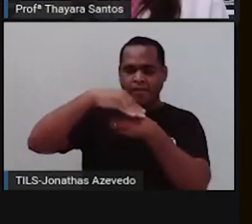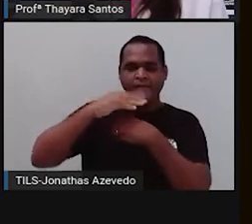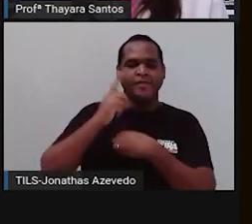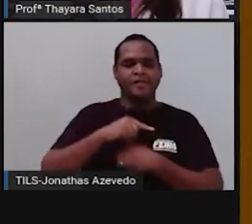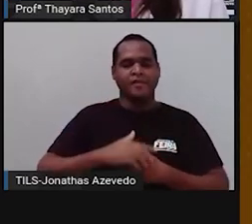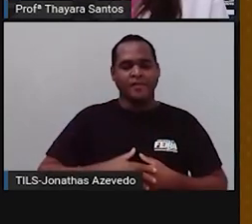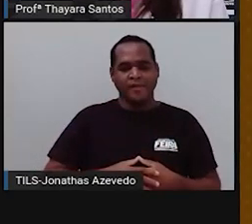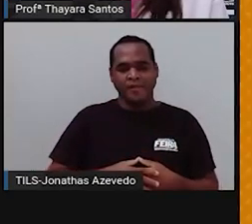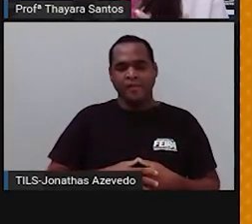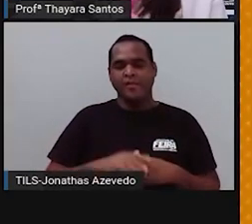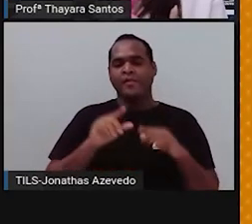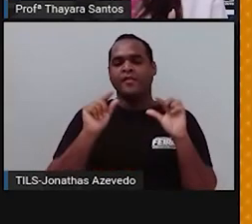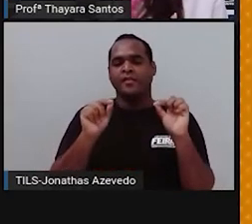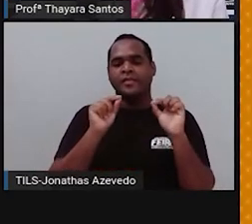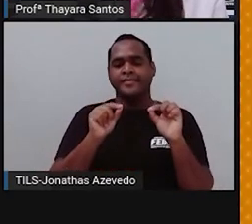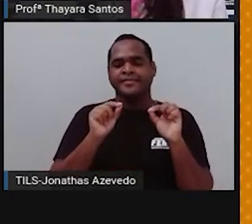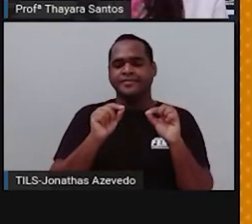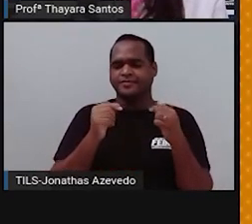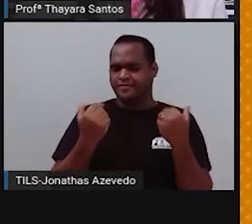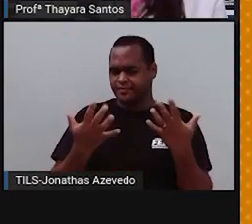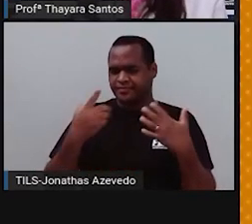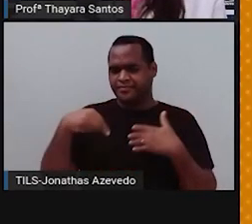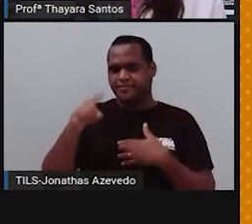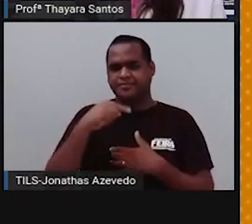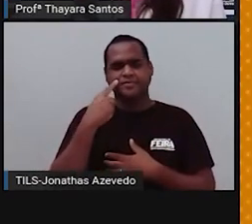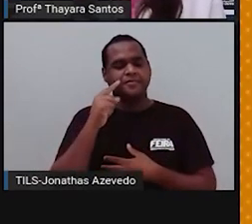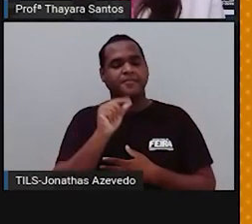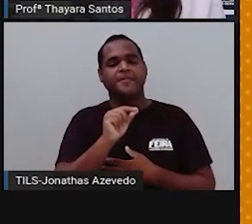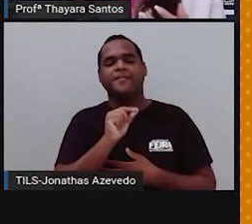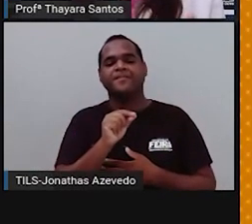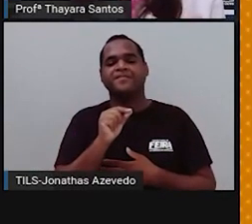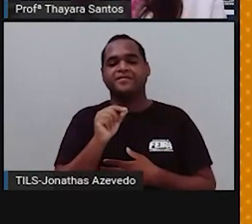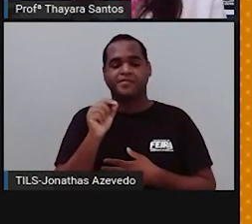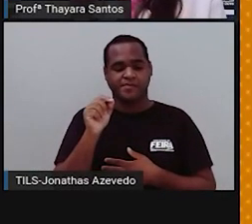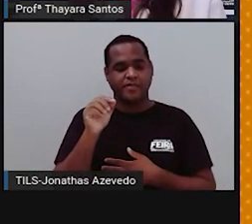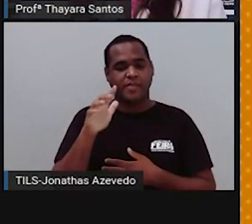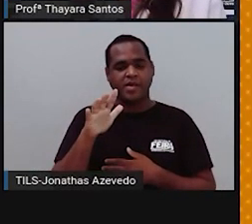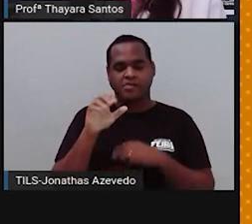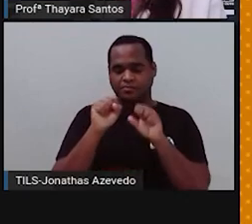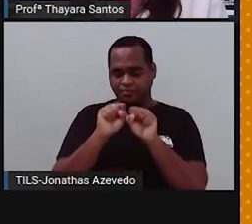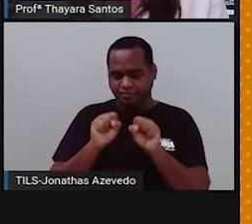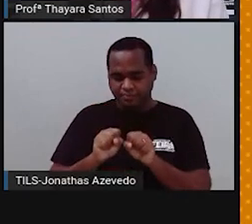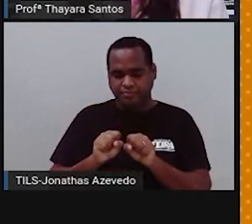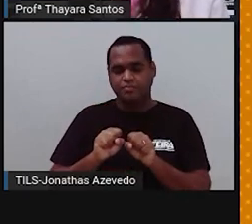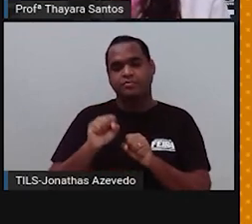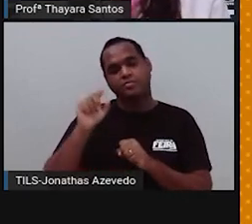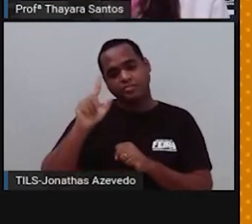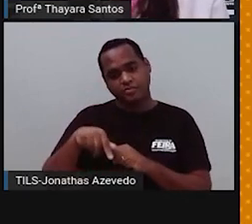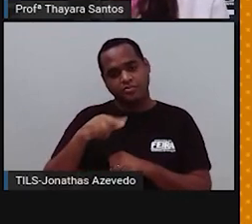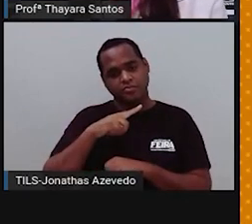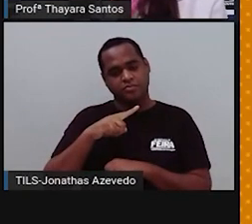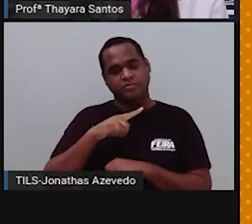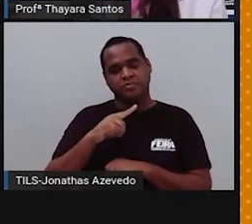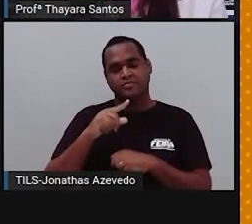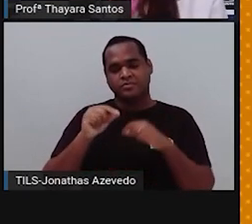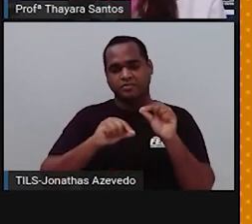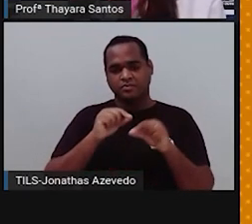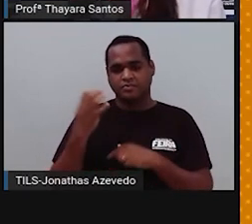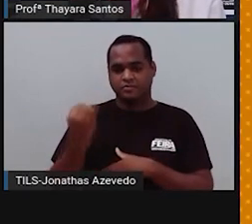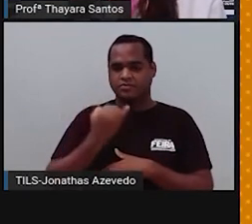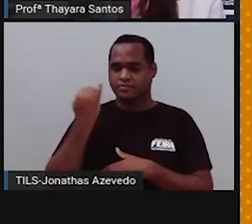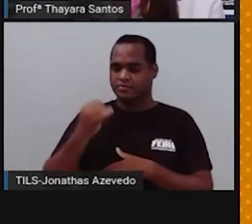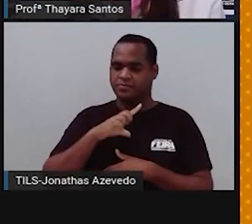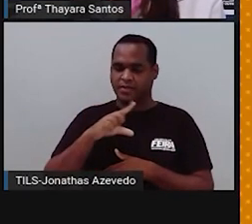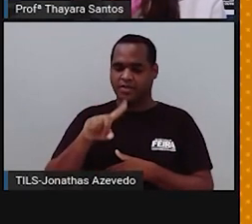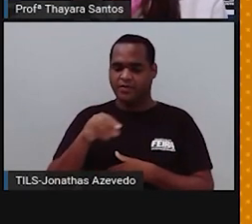E o que a gente não para para pensar muitas vezes é que esse sistema sensorial que a gente tem, ele é muito importante para a